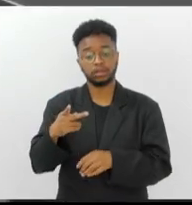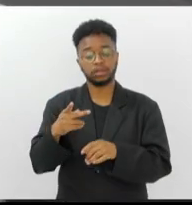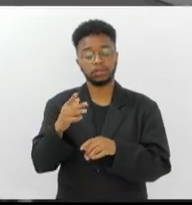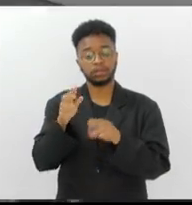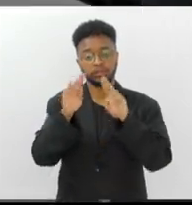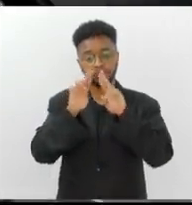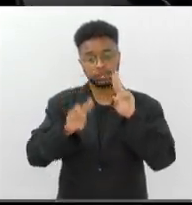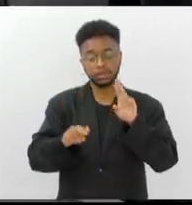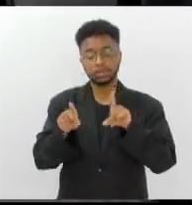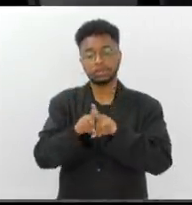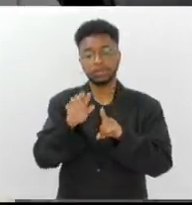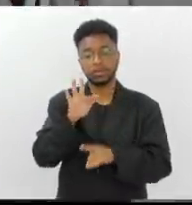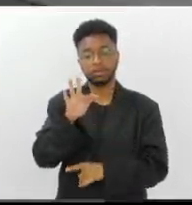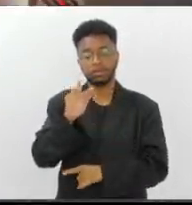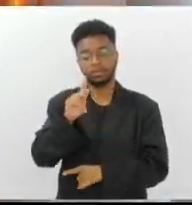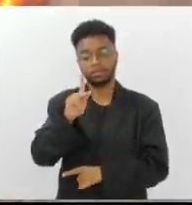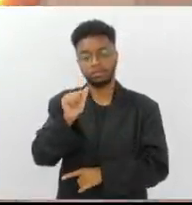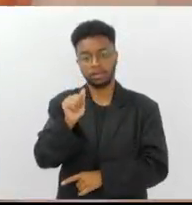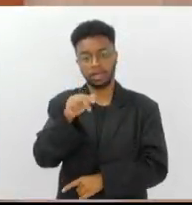no Planetário da Gávea.